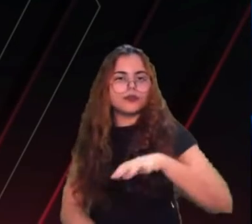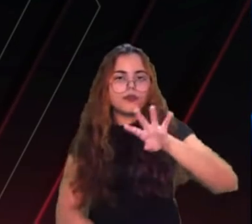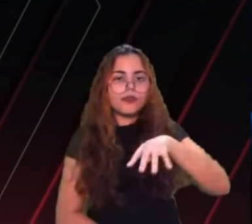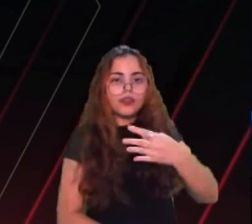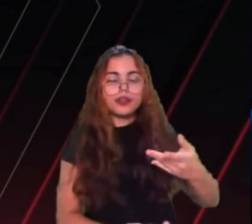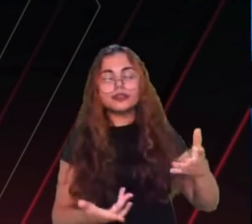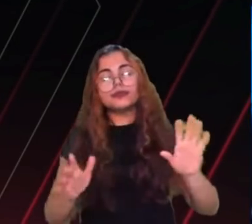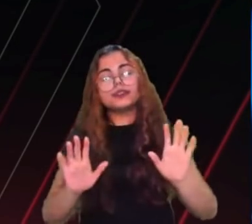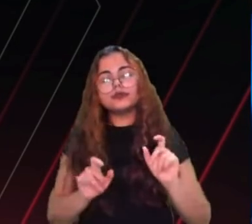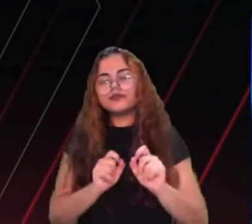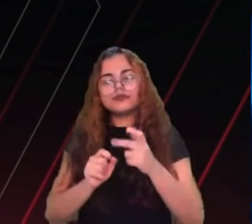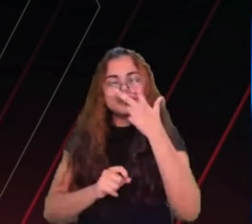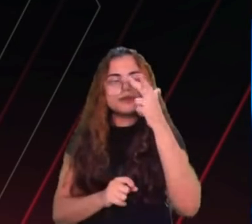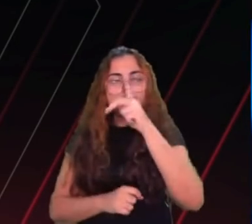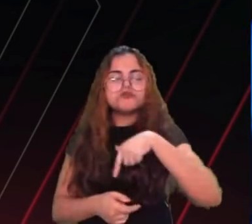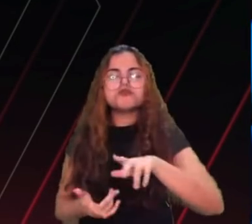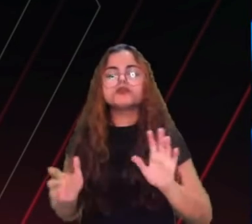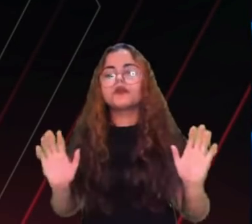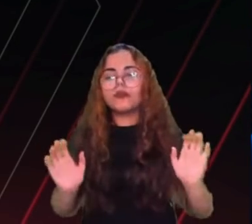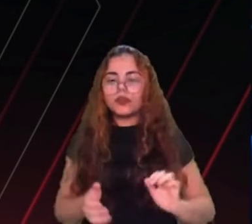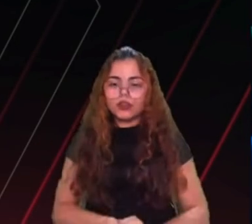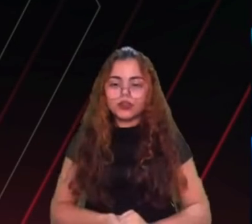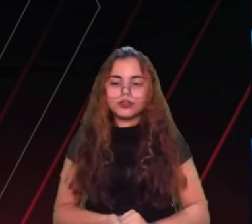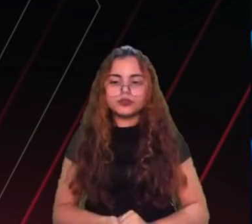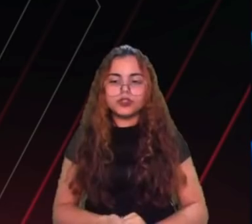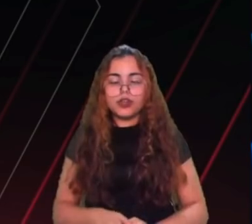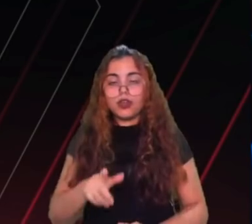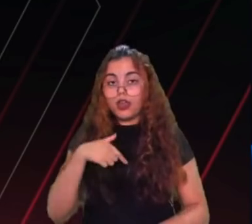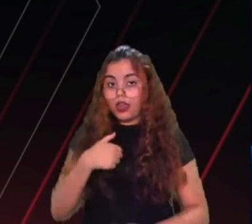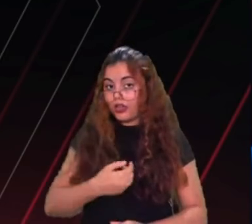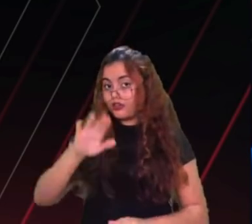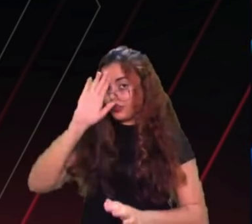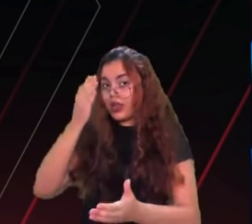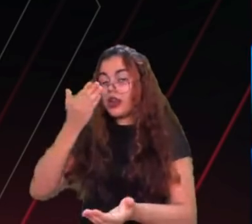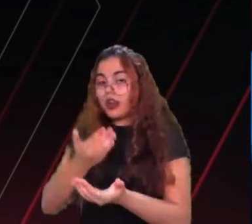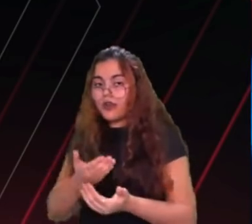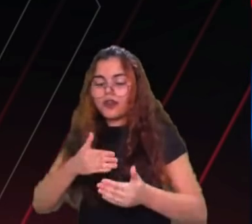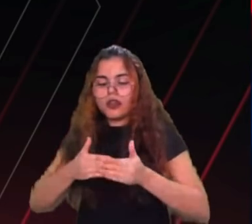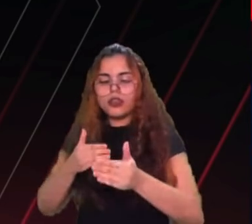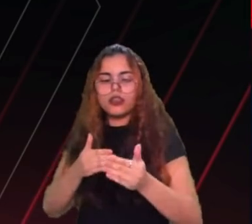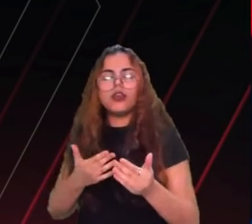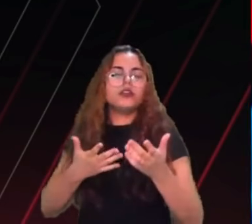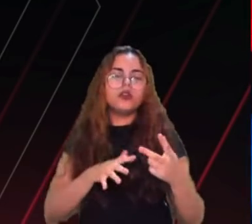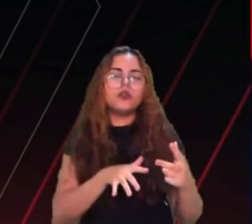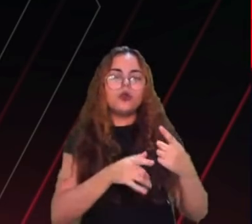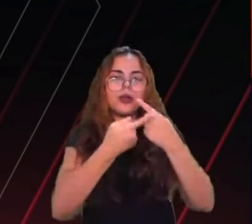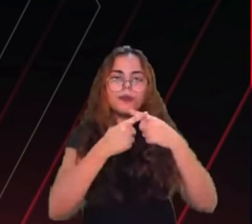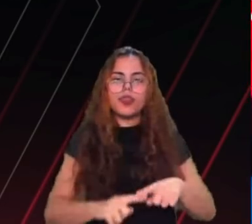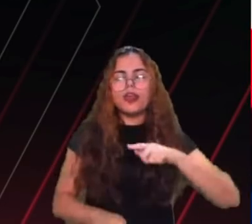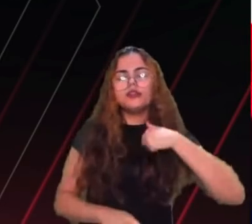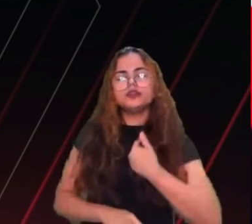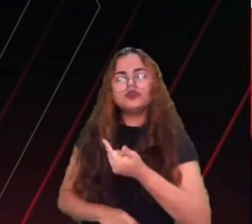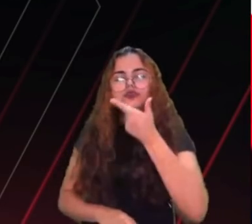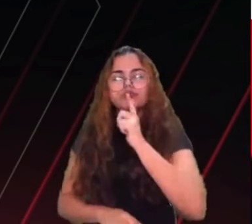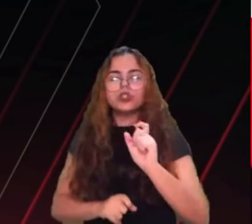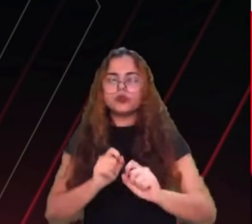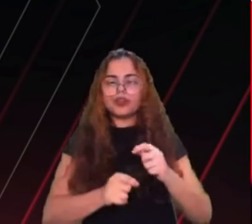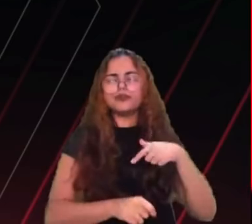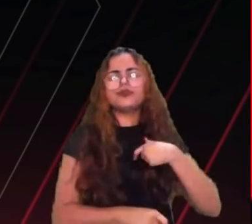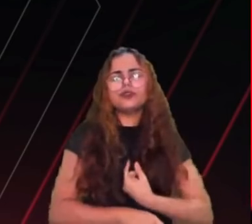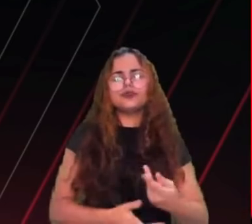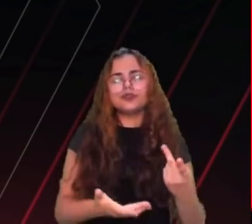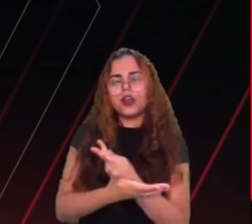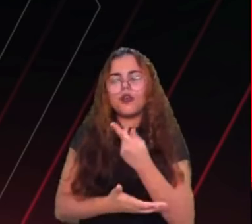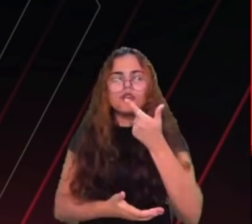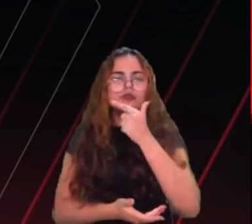Cara, a tá bem confiante pro restante do campeonato. Acho que a gente consegue... Os nossos erros conseguem ser claros pra gente. Então a gente sabe que tá errando.